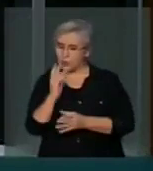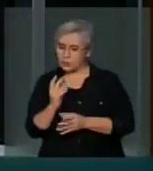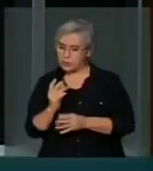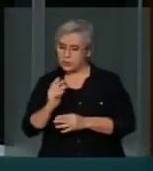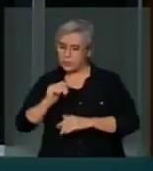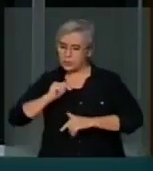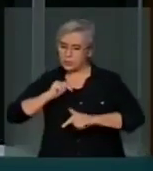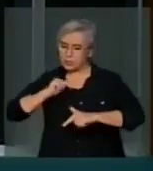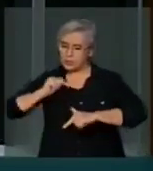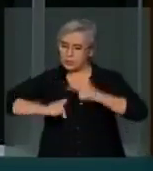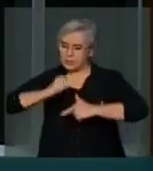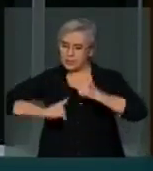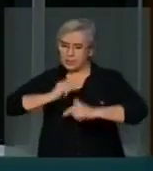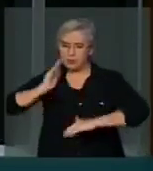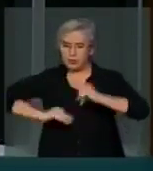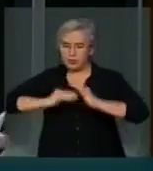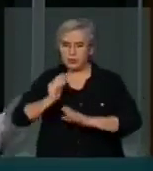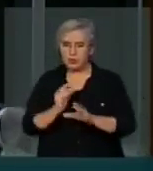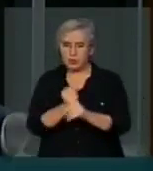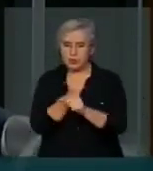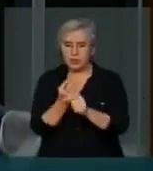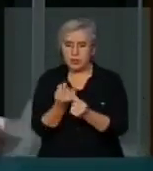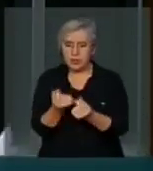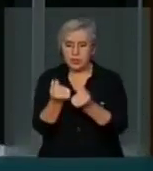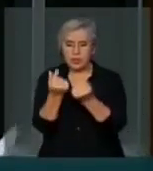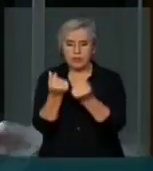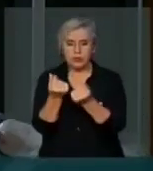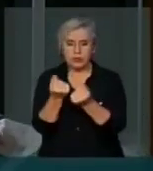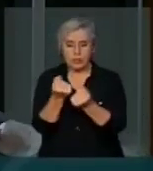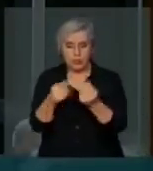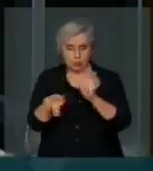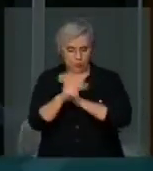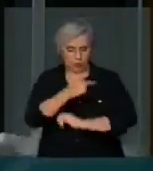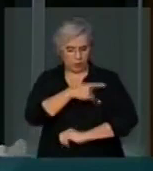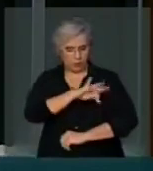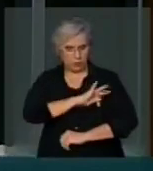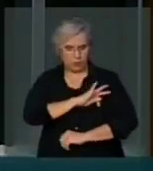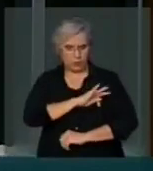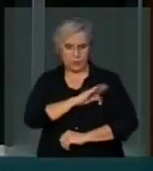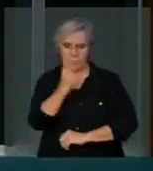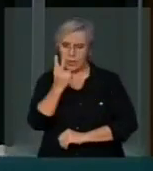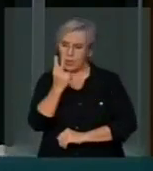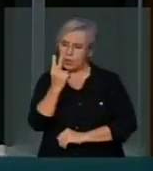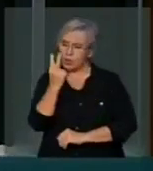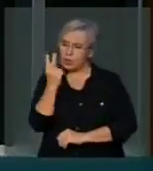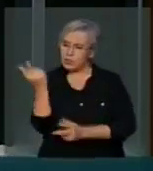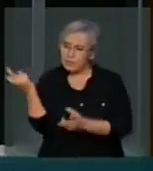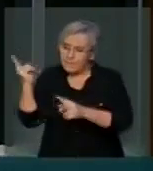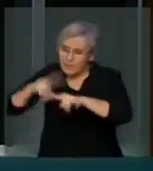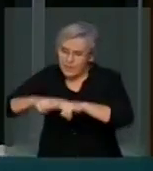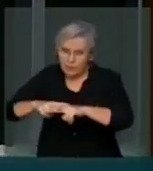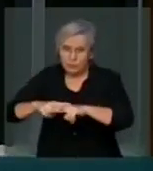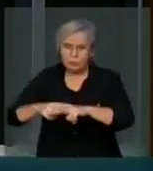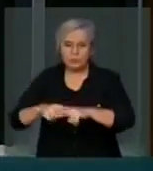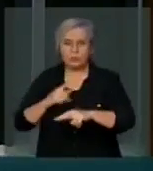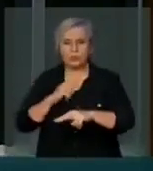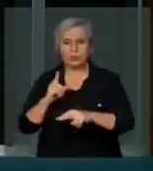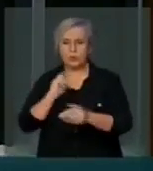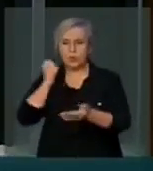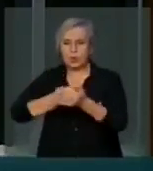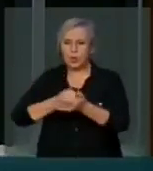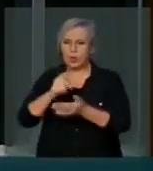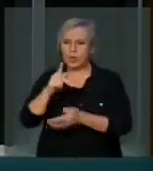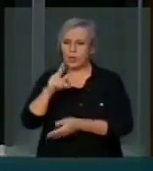Trabalhadores presos, porque estavam dentro das estatais cobrando 3% de propina, propina para